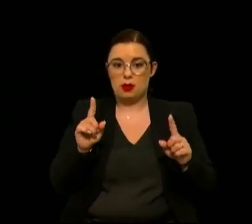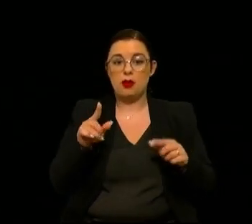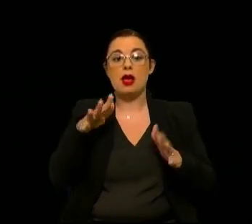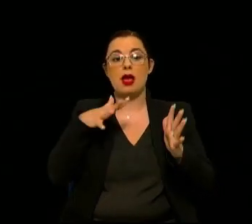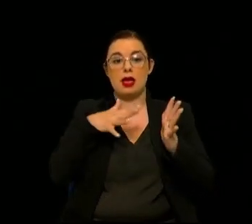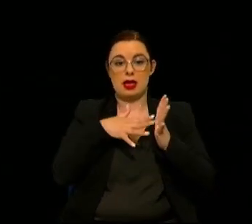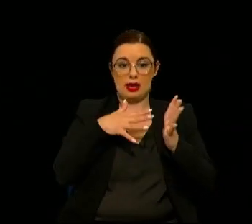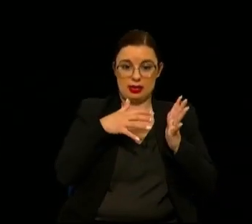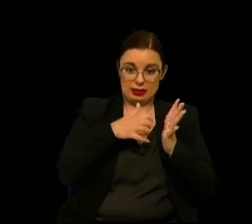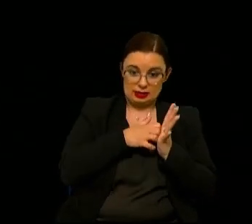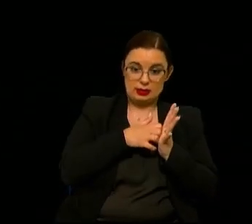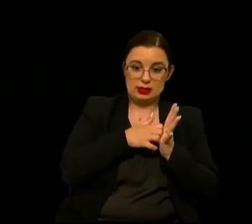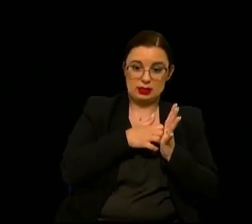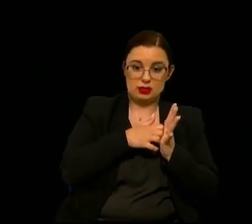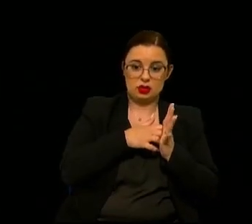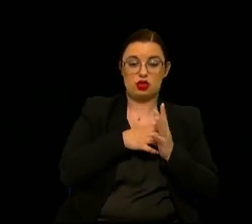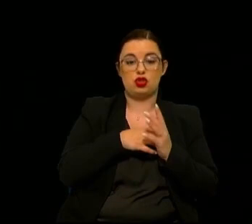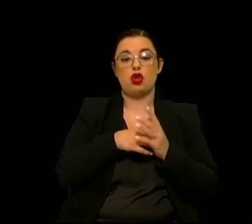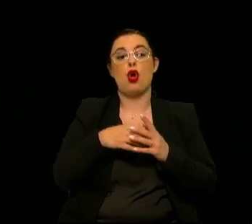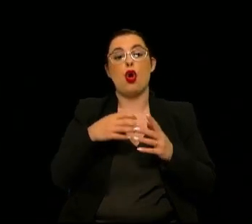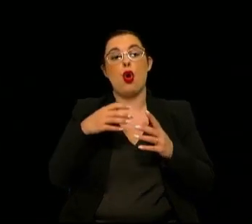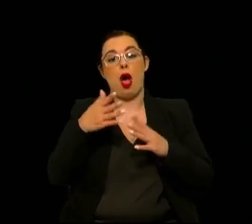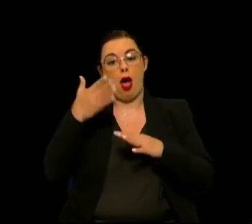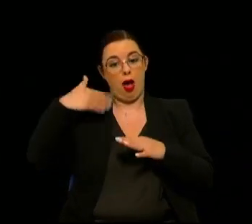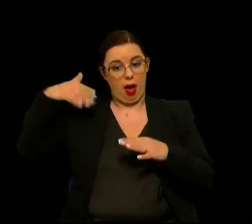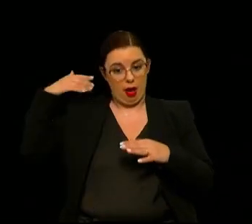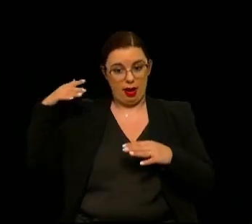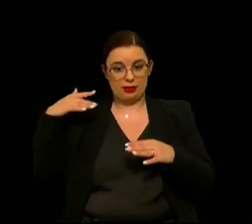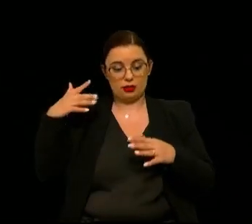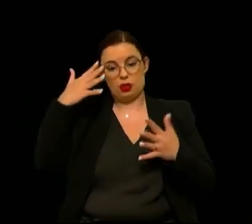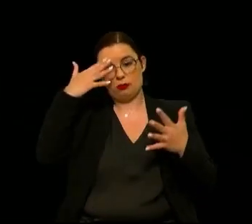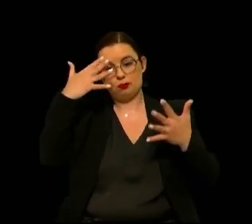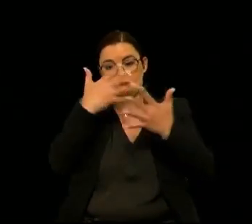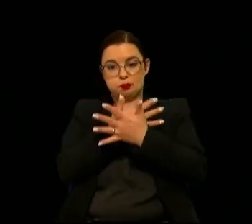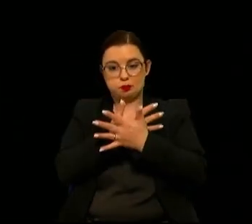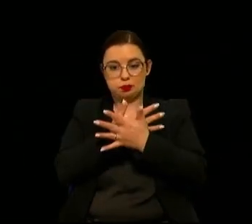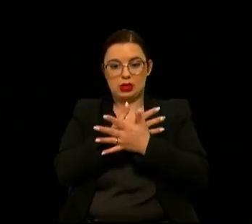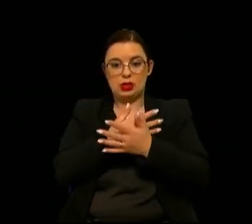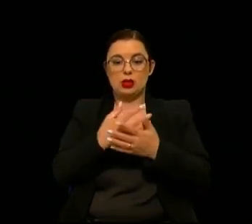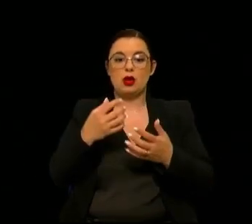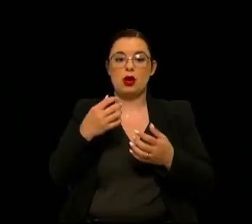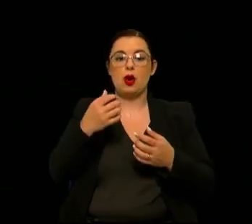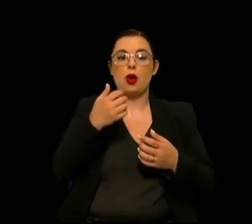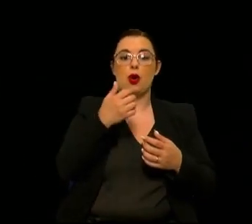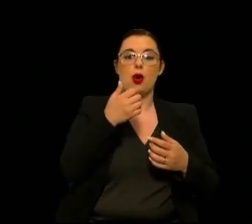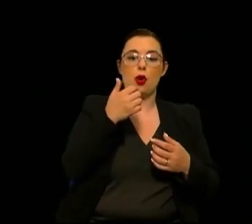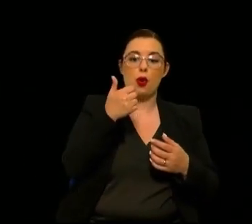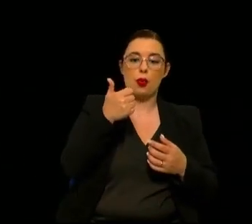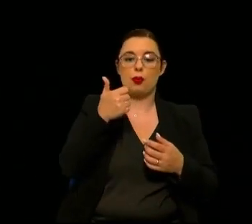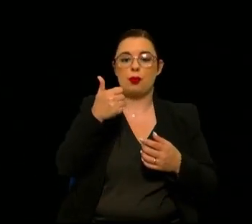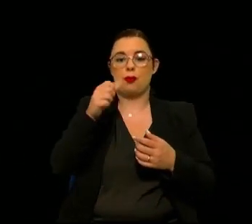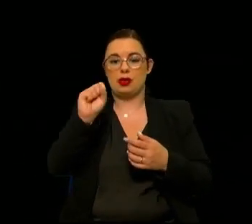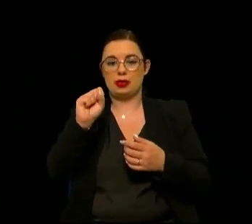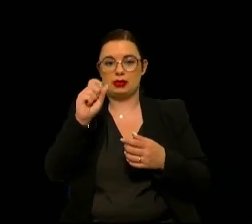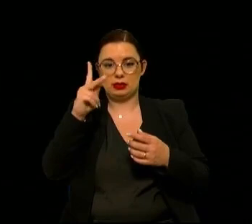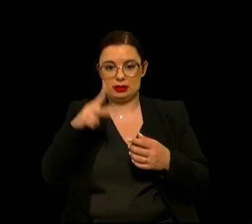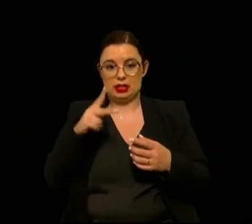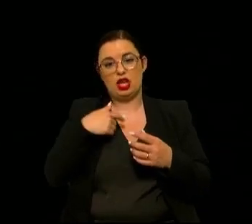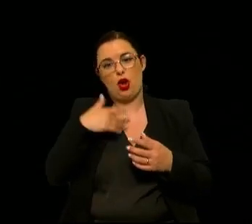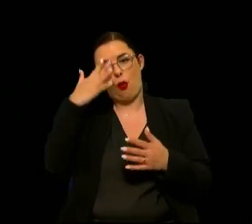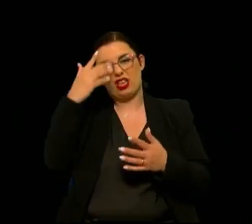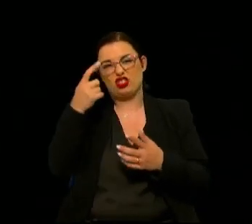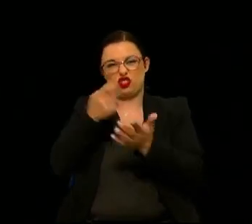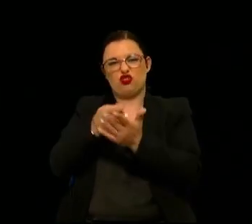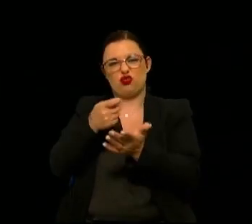acidentes, aquelas questões que aconteceram, foram apresentadas anteriormente, confundir o sinal do Burger King com um stop, eu penso que tenha sido patrocinado pelo Burger